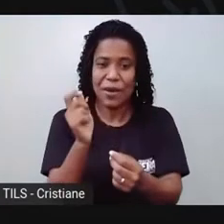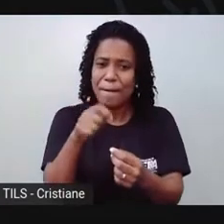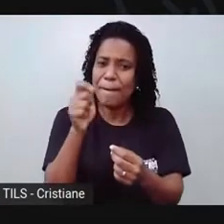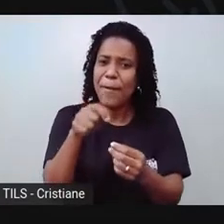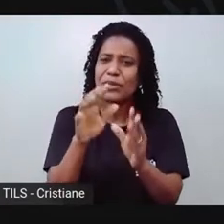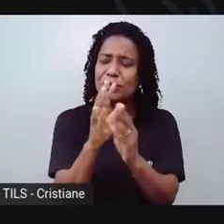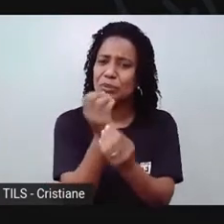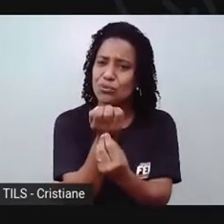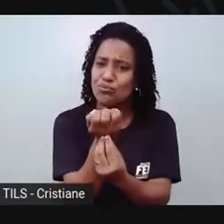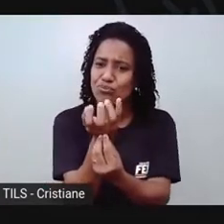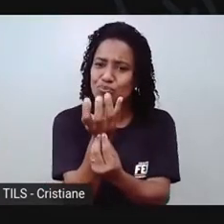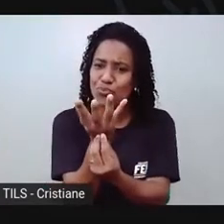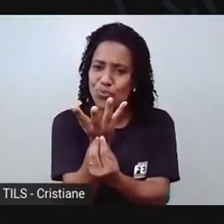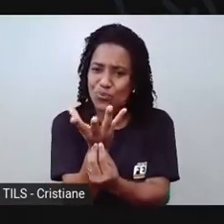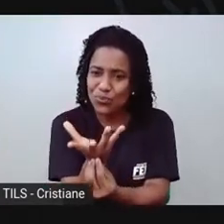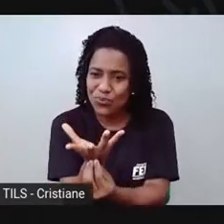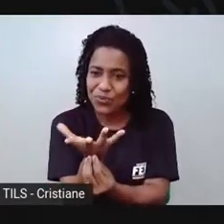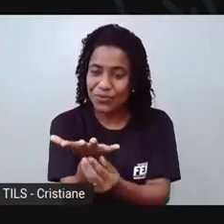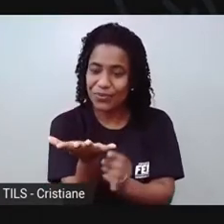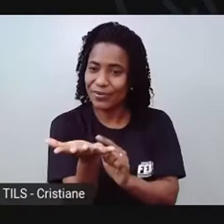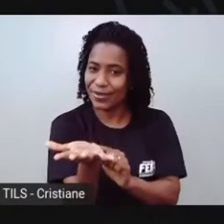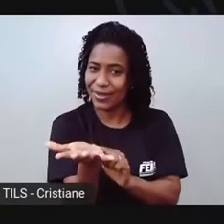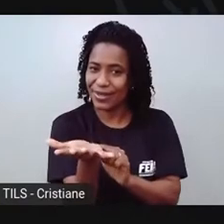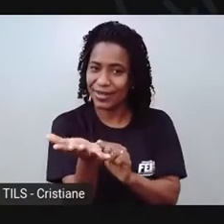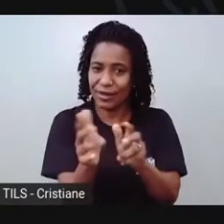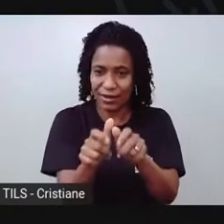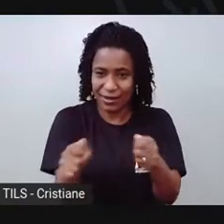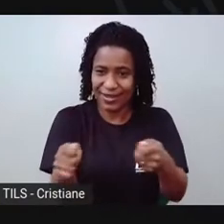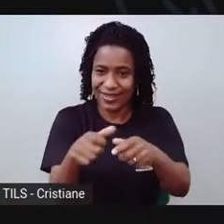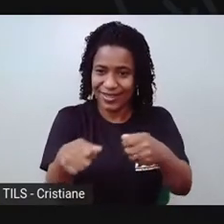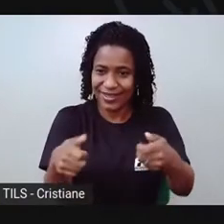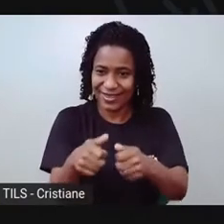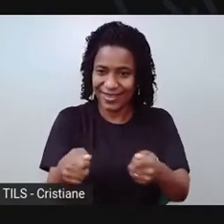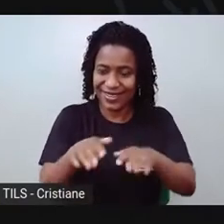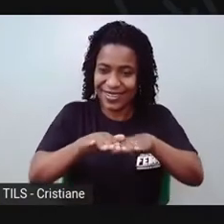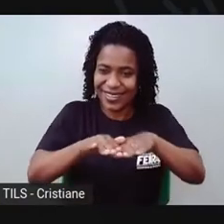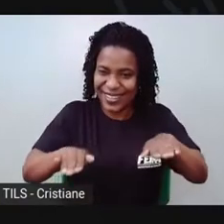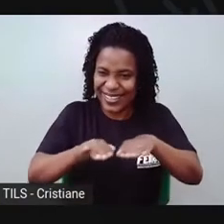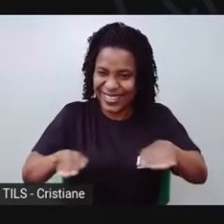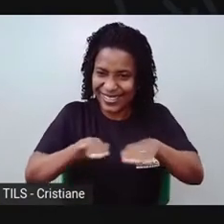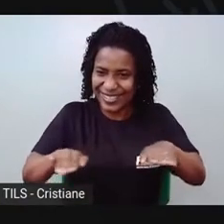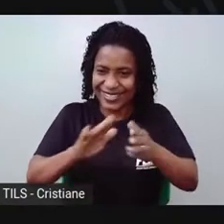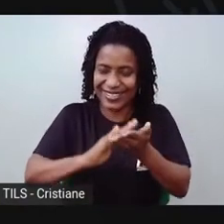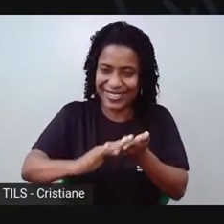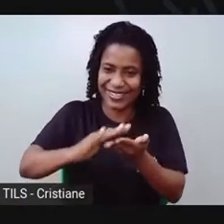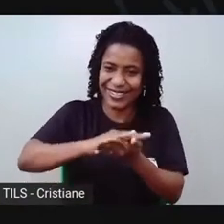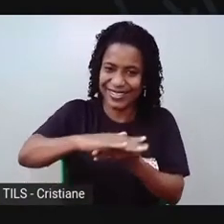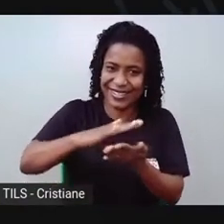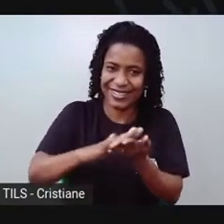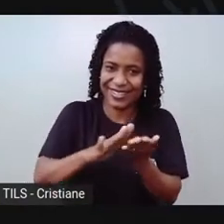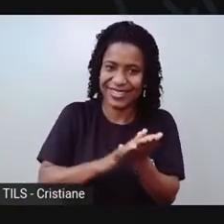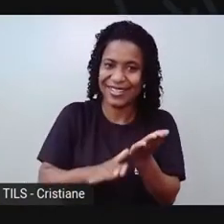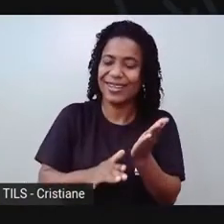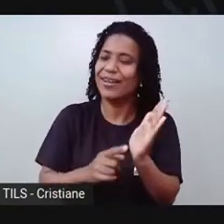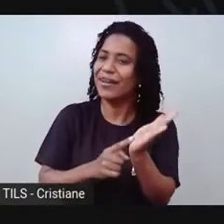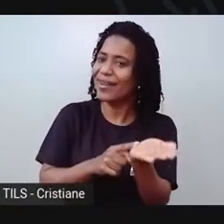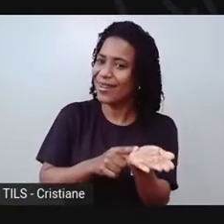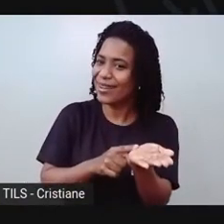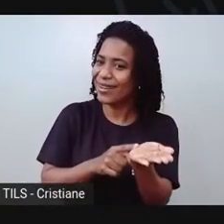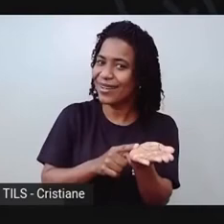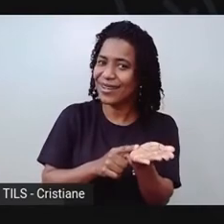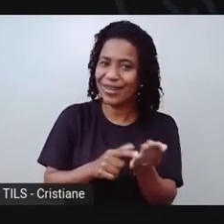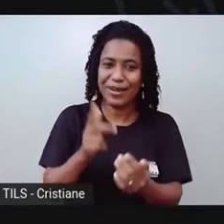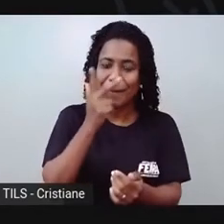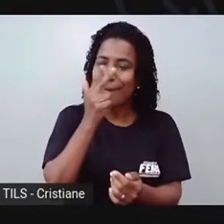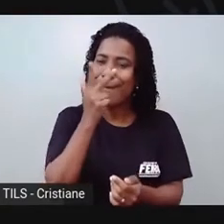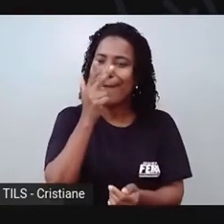assim, ó... Desamassa de lá, desamassa de cá... Tcharam! O que que isso